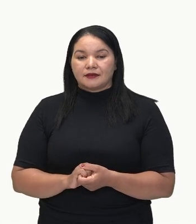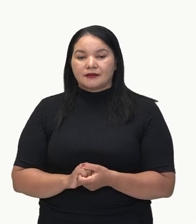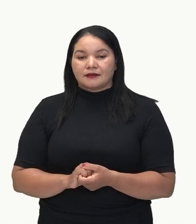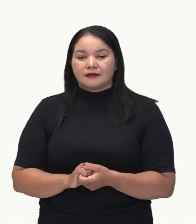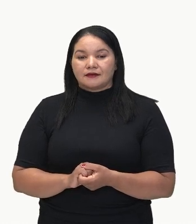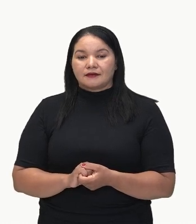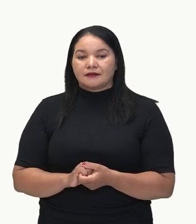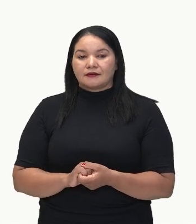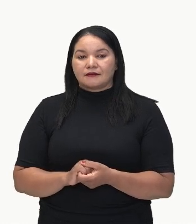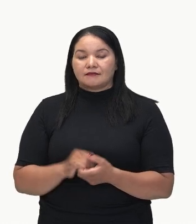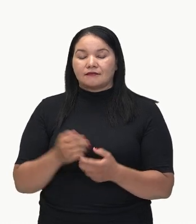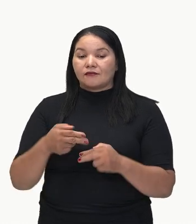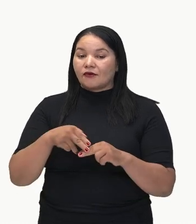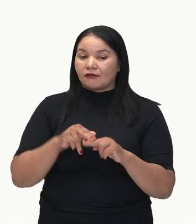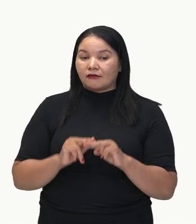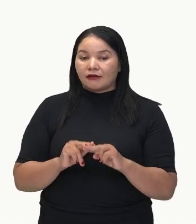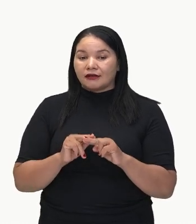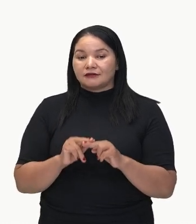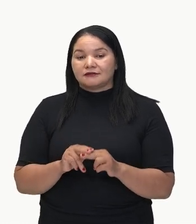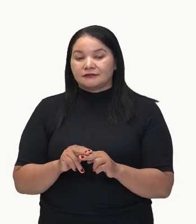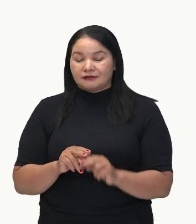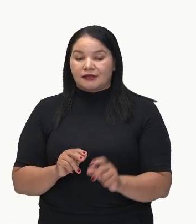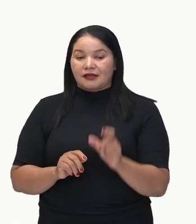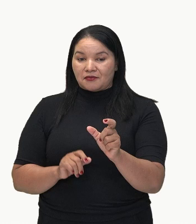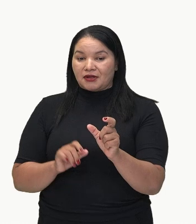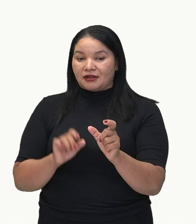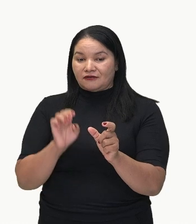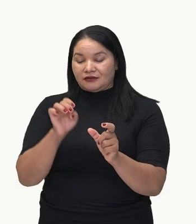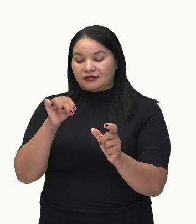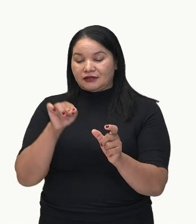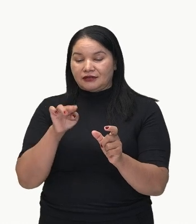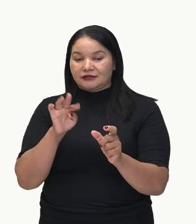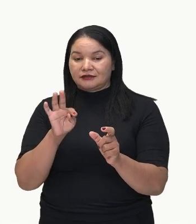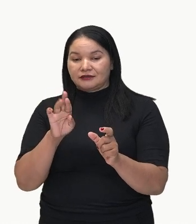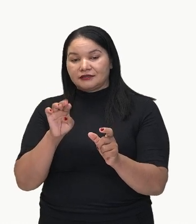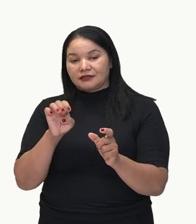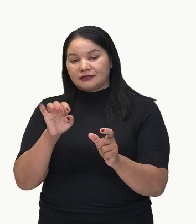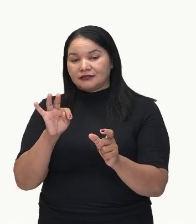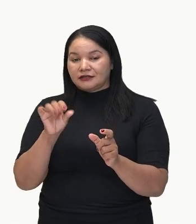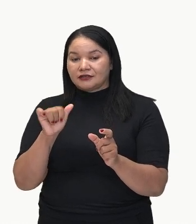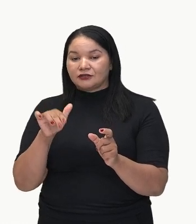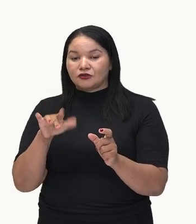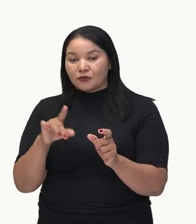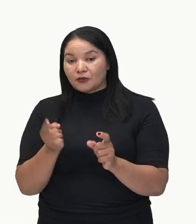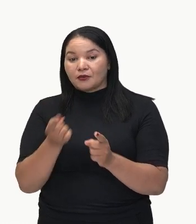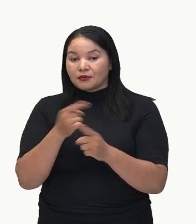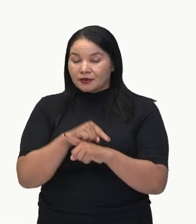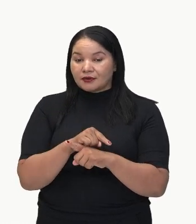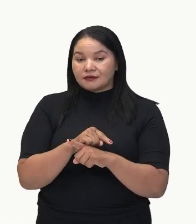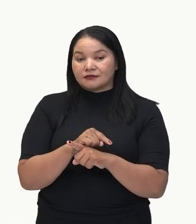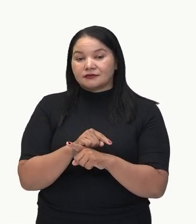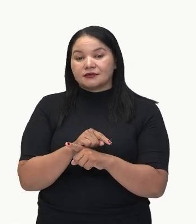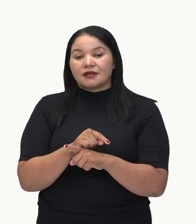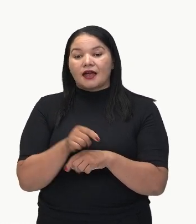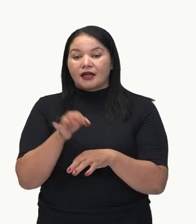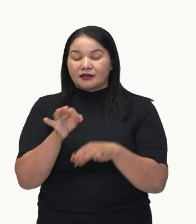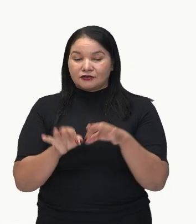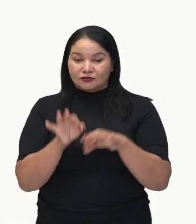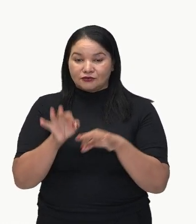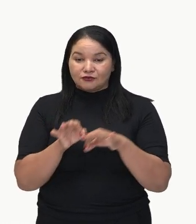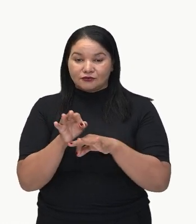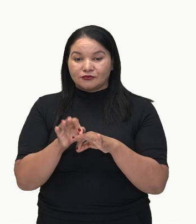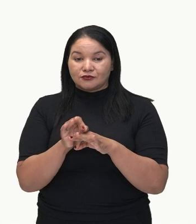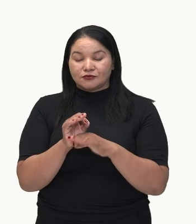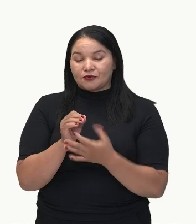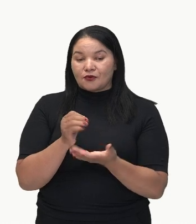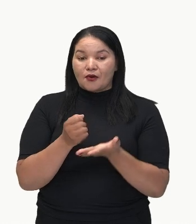Porém, contudo, entretanto. Olha só. Ideias contrárias. Ele é justo na atribuição das notas. Então, nota